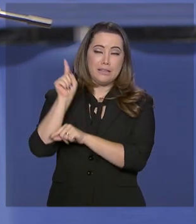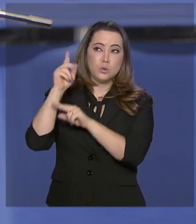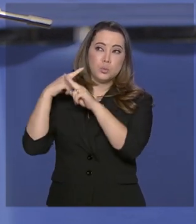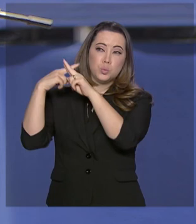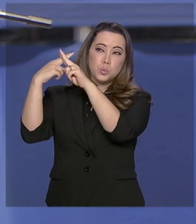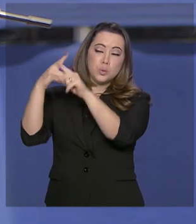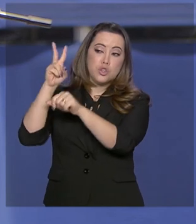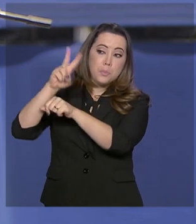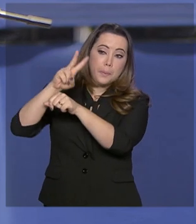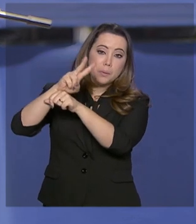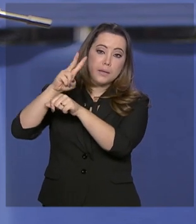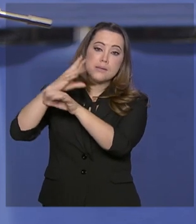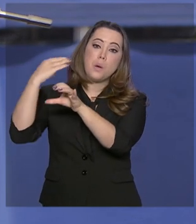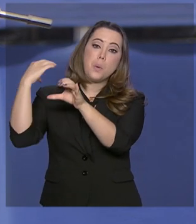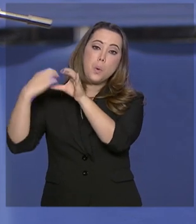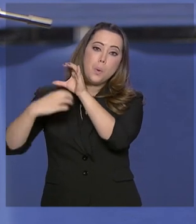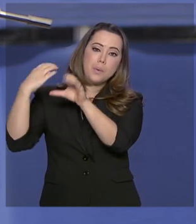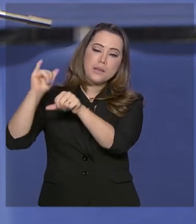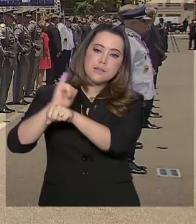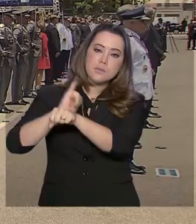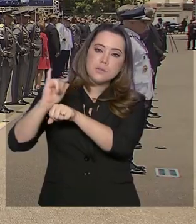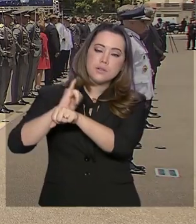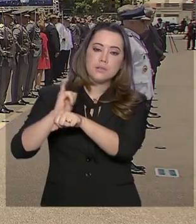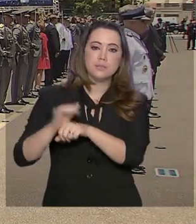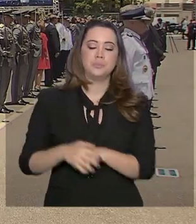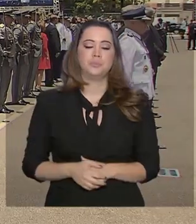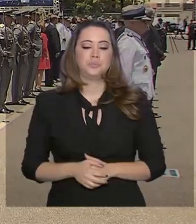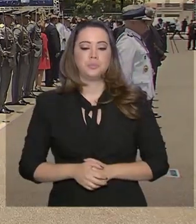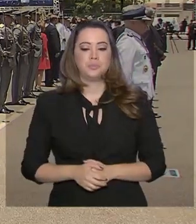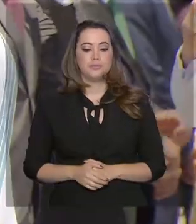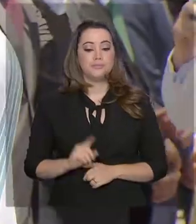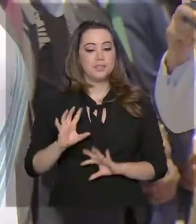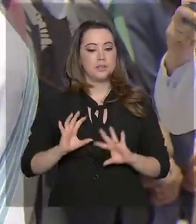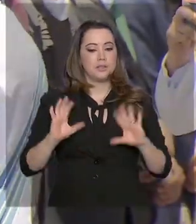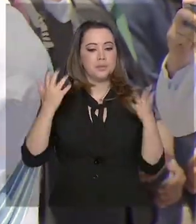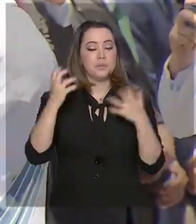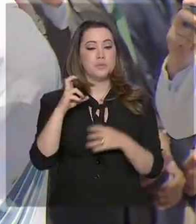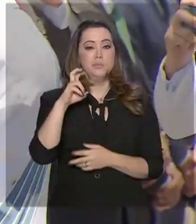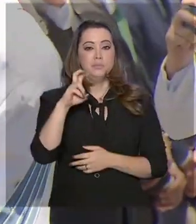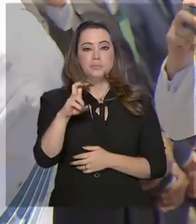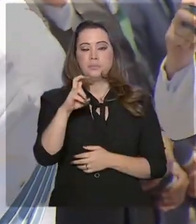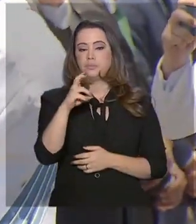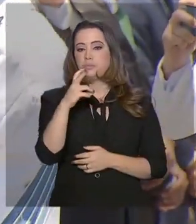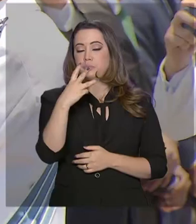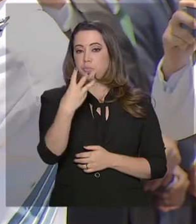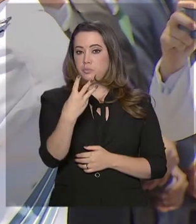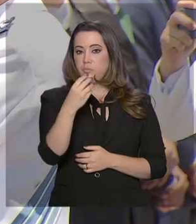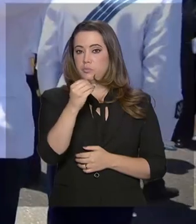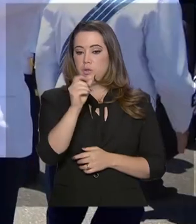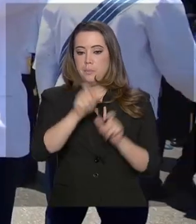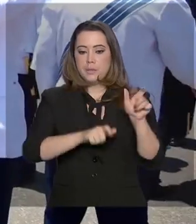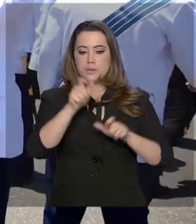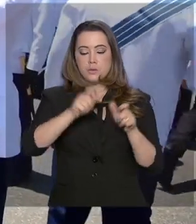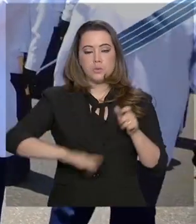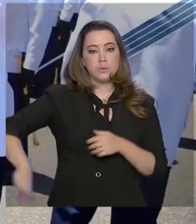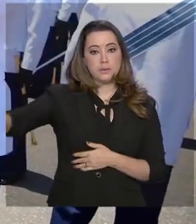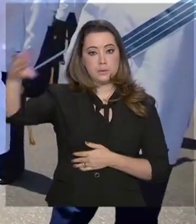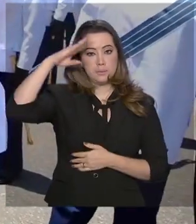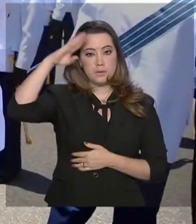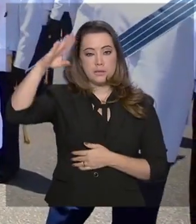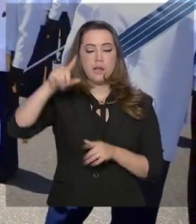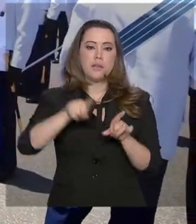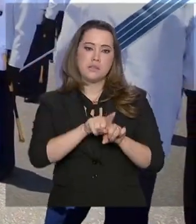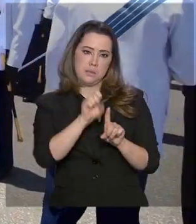de defesa e comunicação estratégica. Durante a solenidade, 530 pessoas, civis e militares,